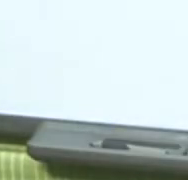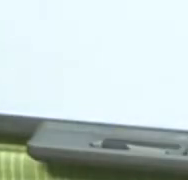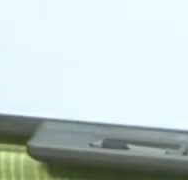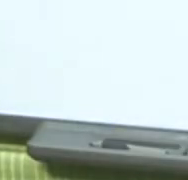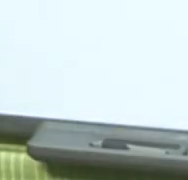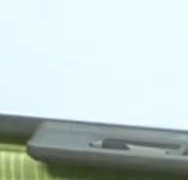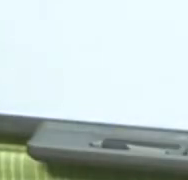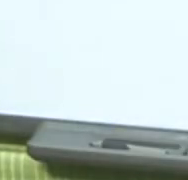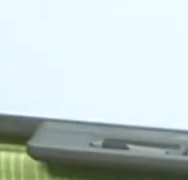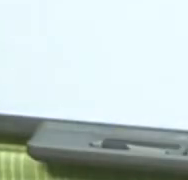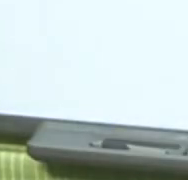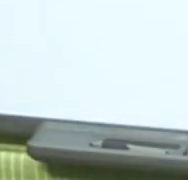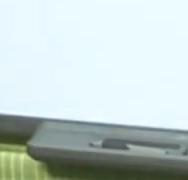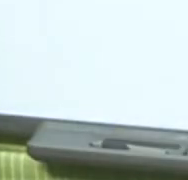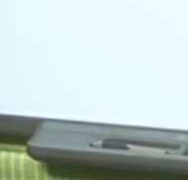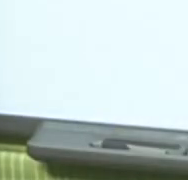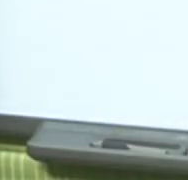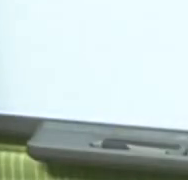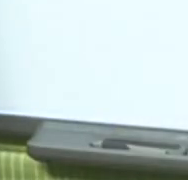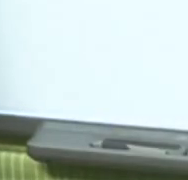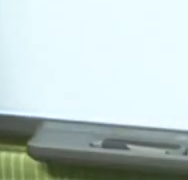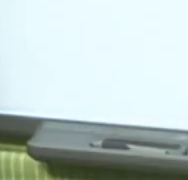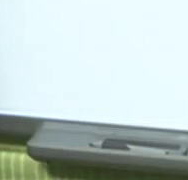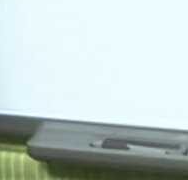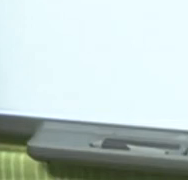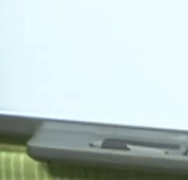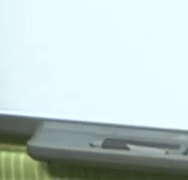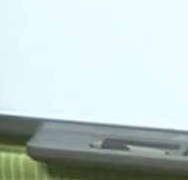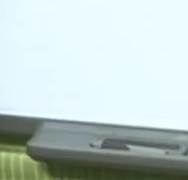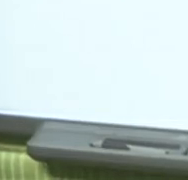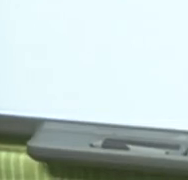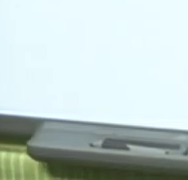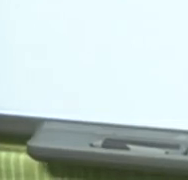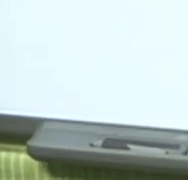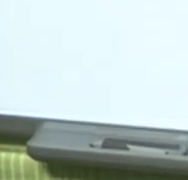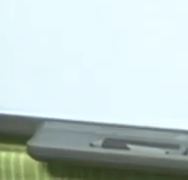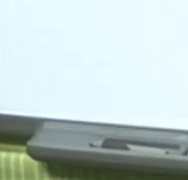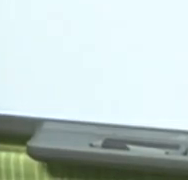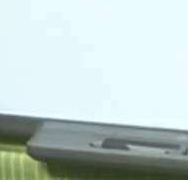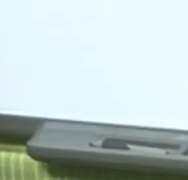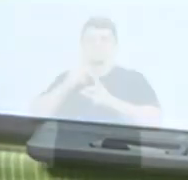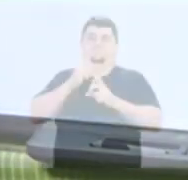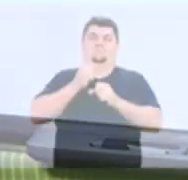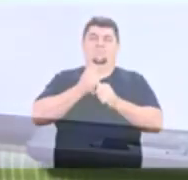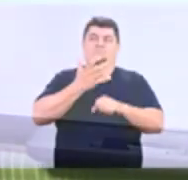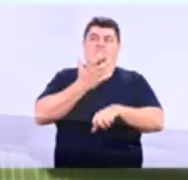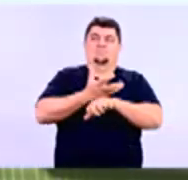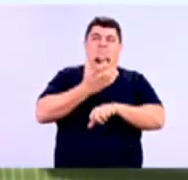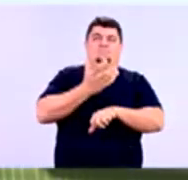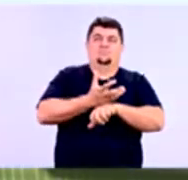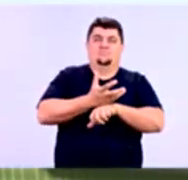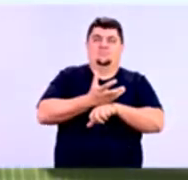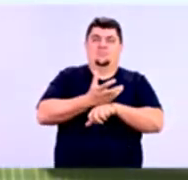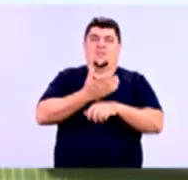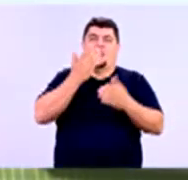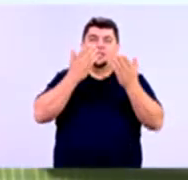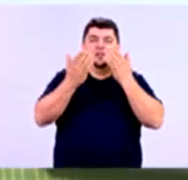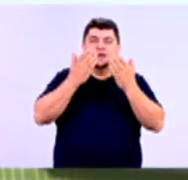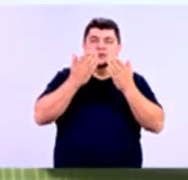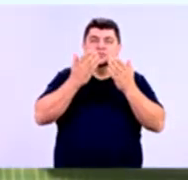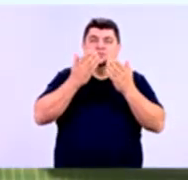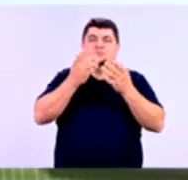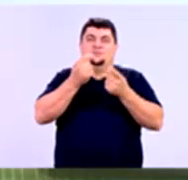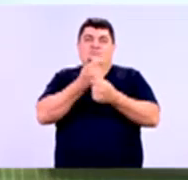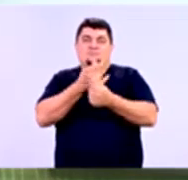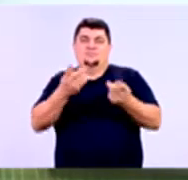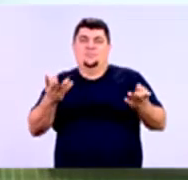Boa noite, gente! Boa Estamos aqui, então, para dar início à nossa aula de revisão da disciplina de análise de risco e crédito. E